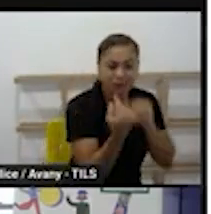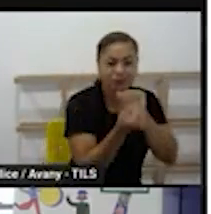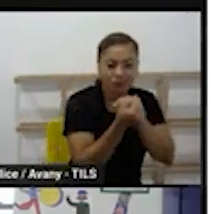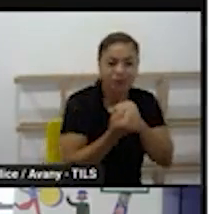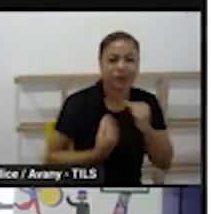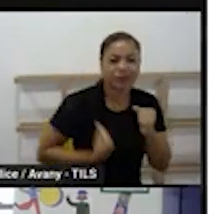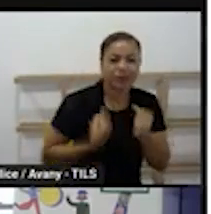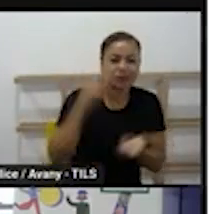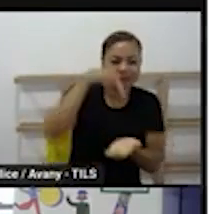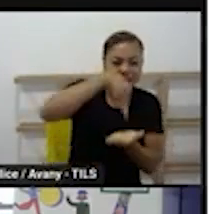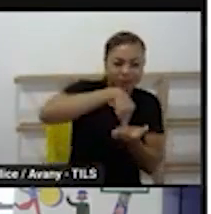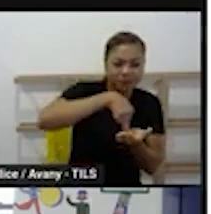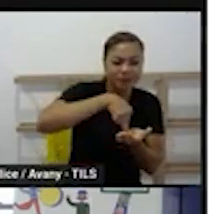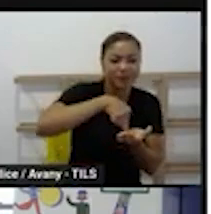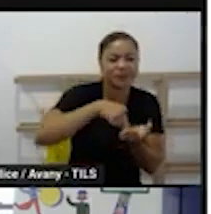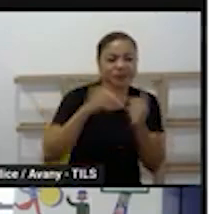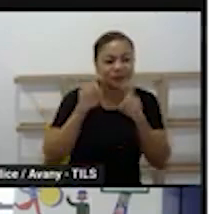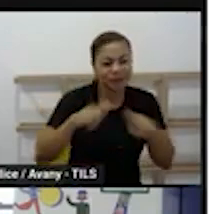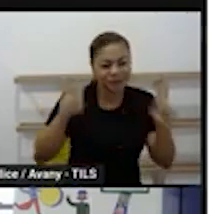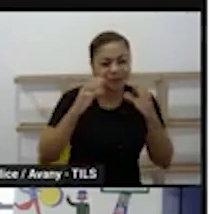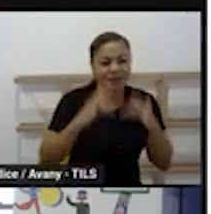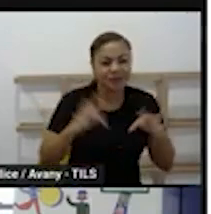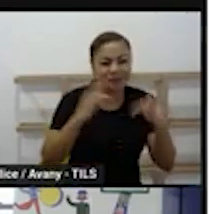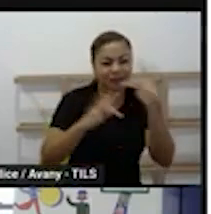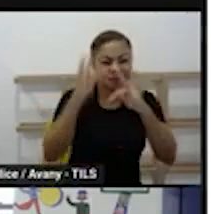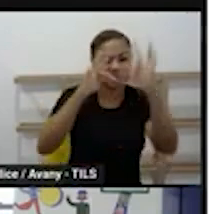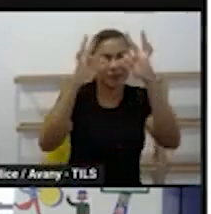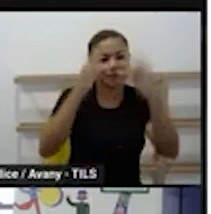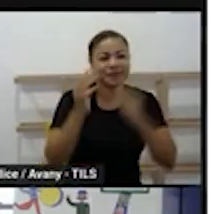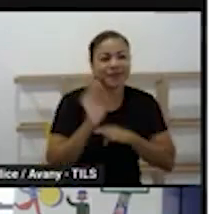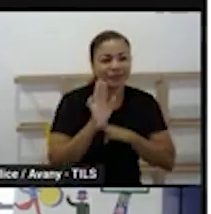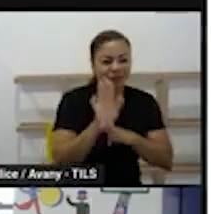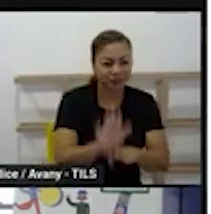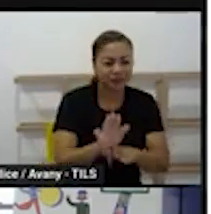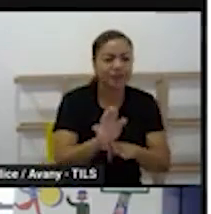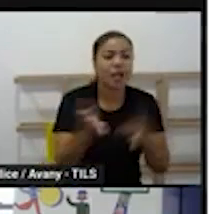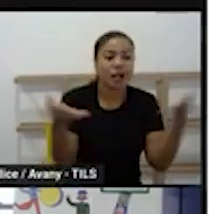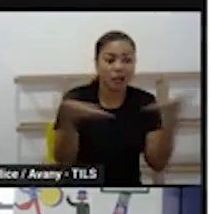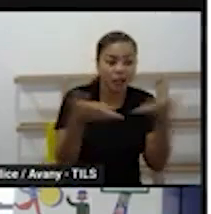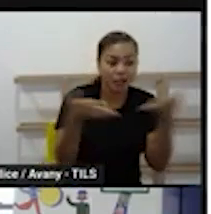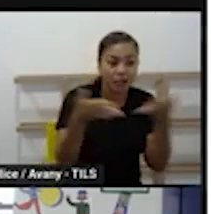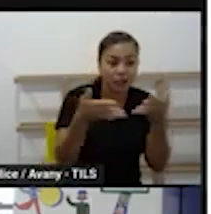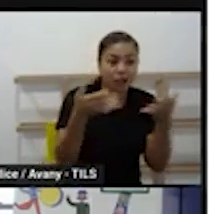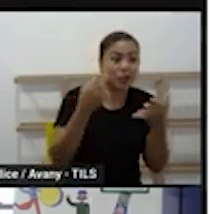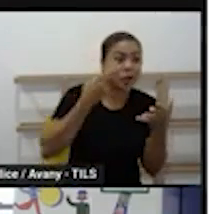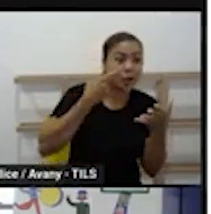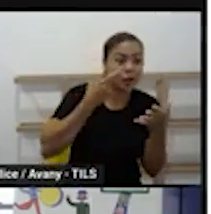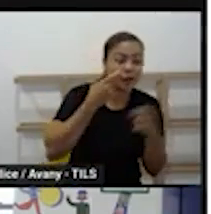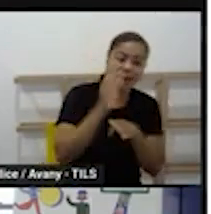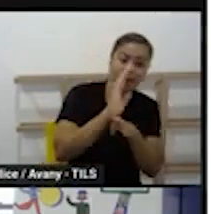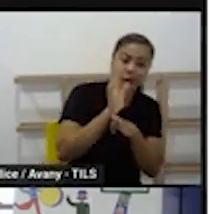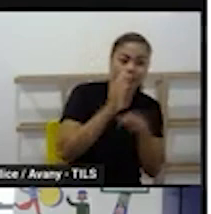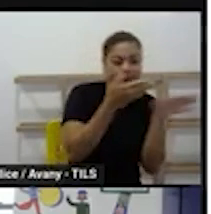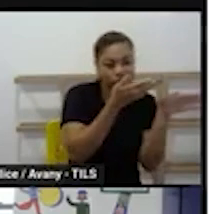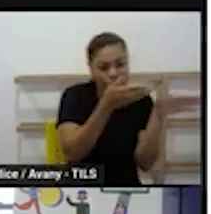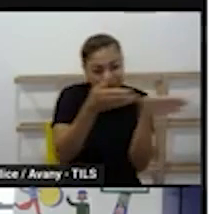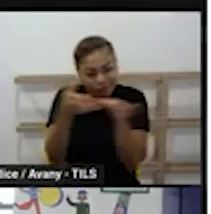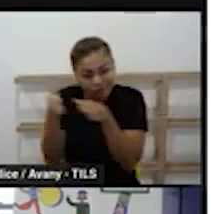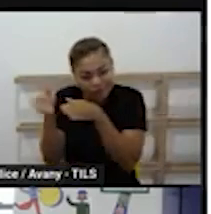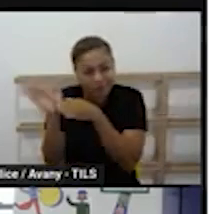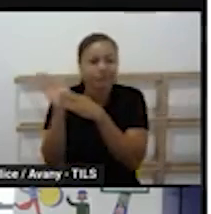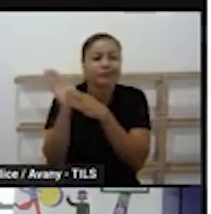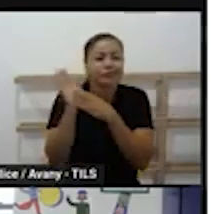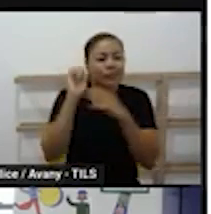vamos assistir o vídeo vamos assistir agora o vídeo do início que muitas pessoas não viram e é um vídeo bem bacana e